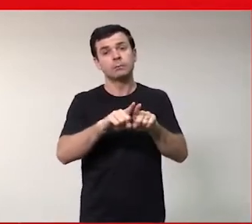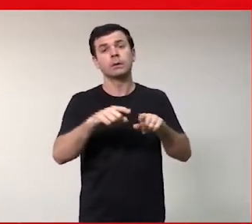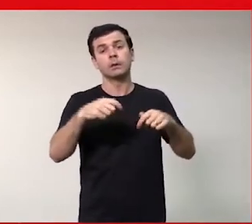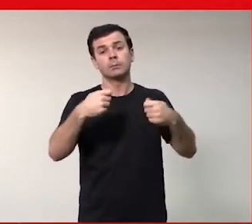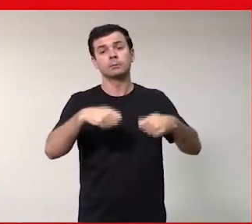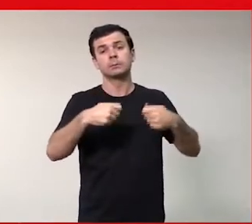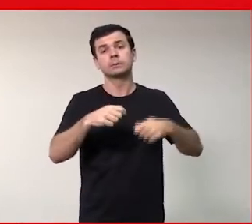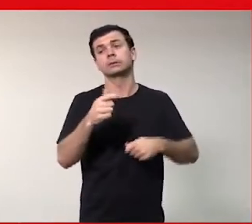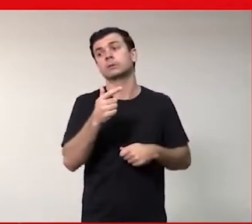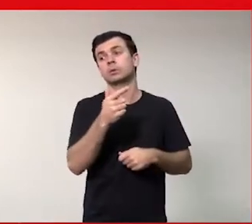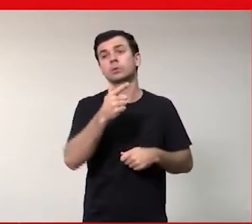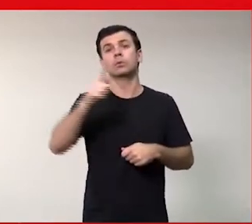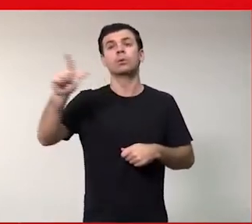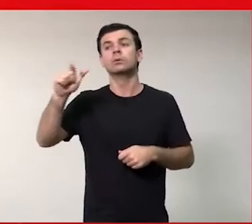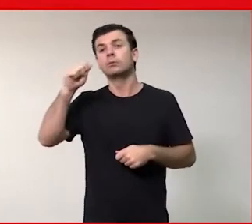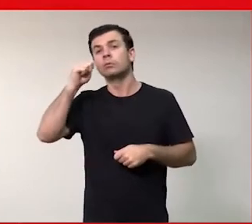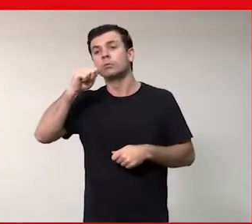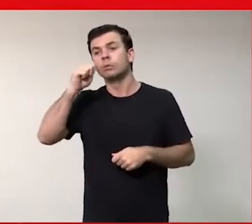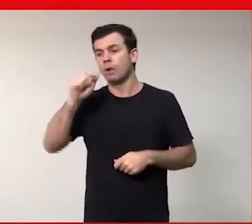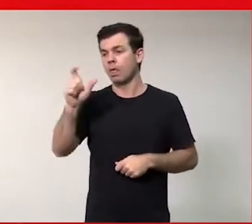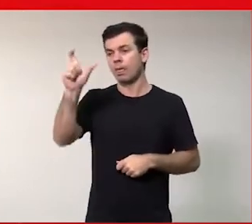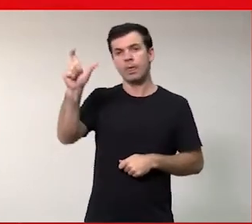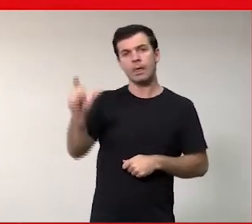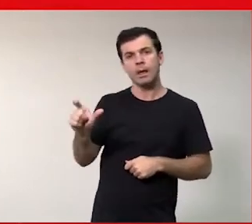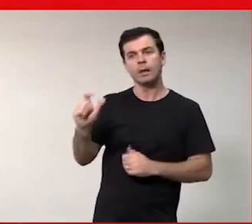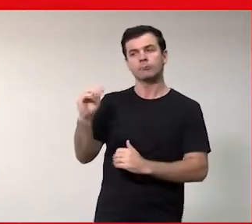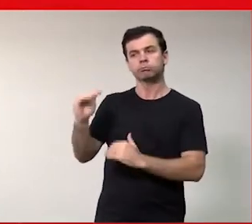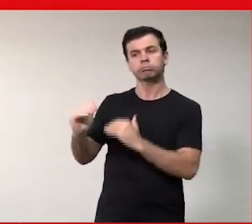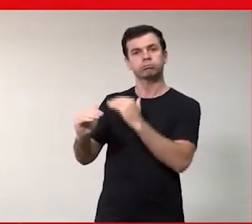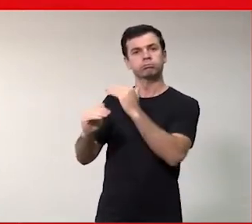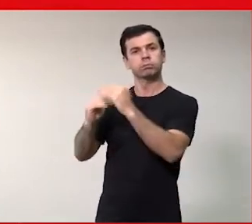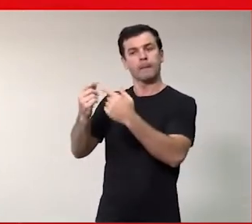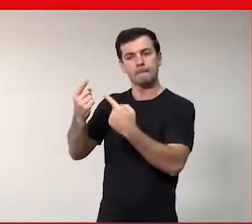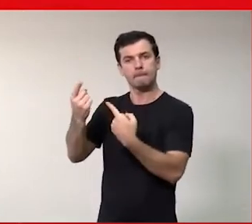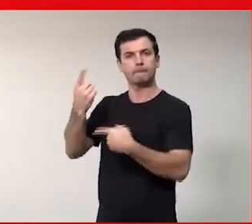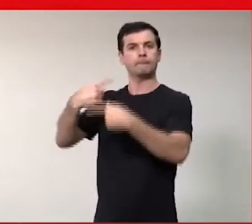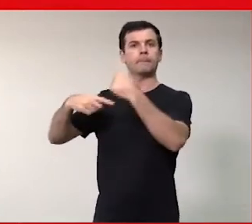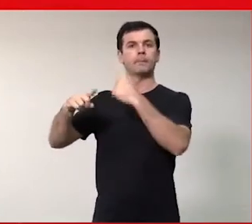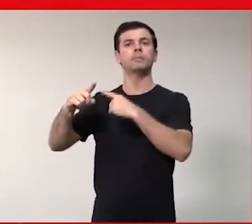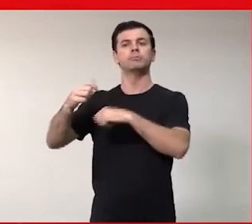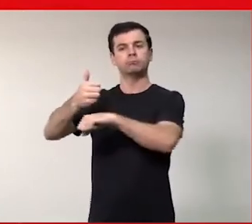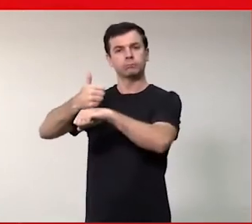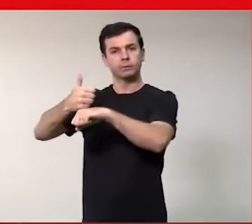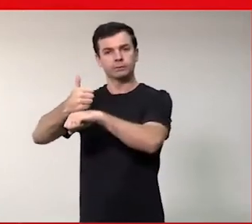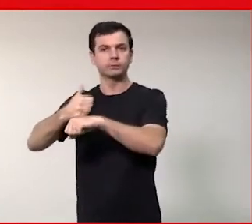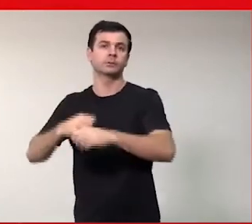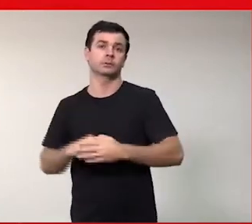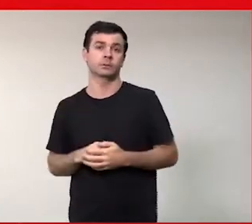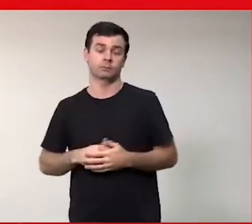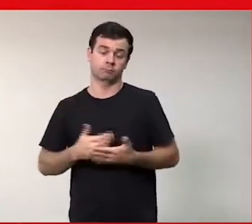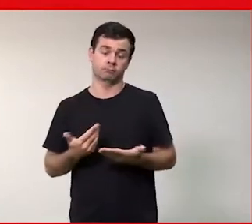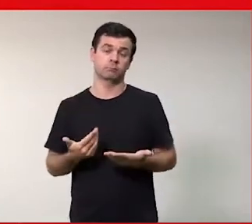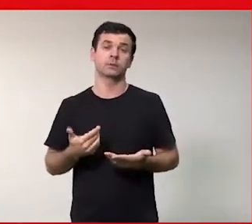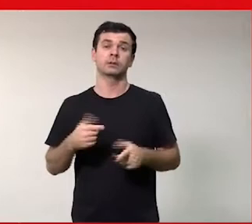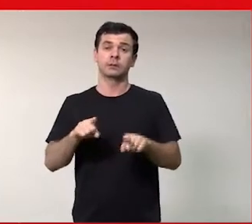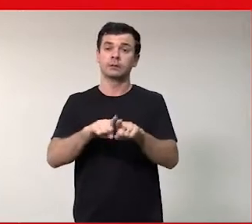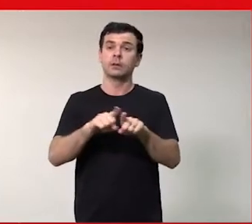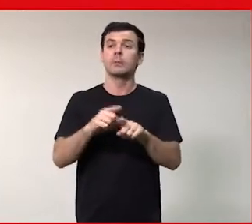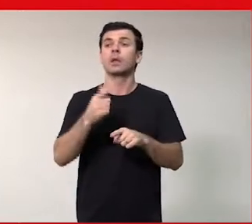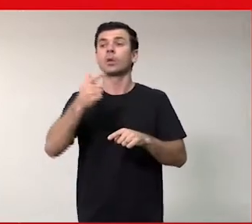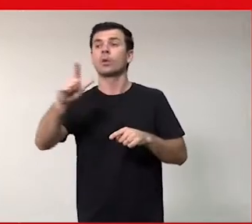mulher, ajudá-la a crescer, ajudá-la a se desenvolver, mas também ao mercado, a buscar no mercado